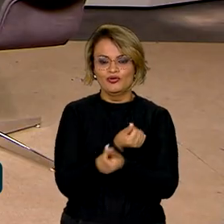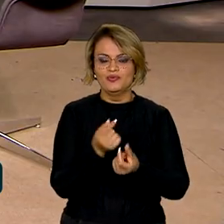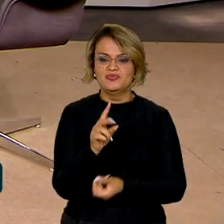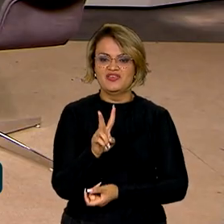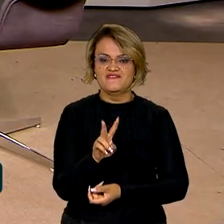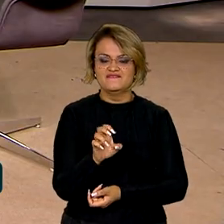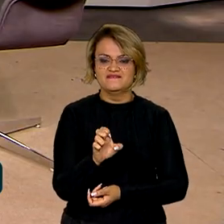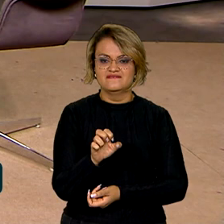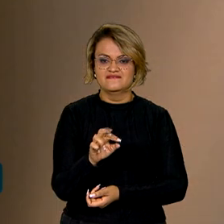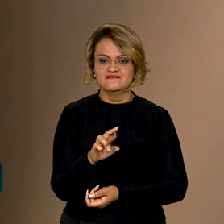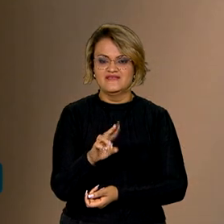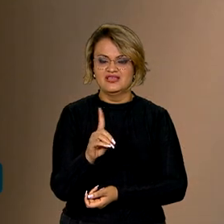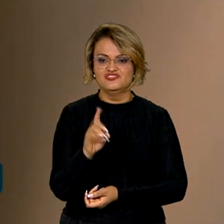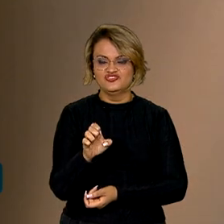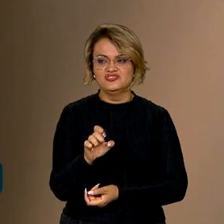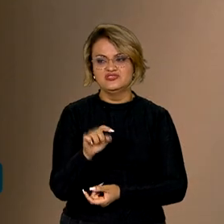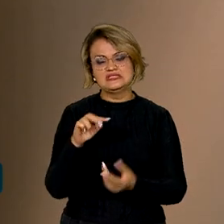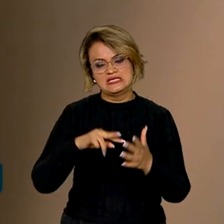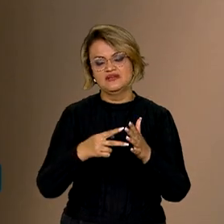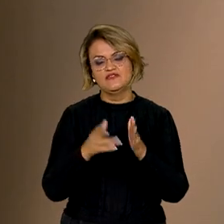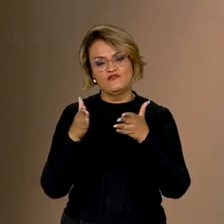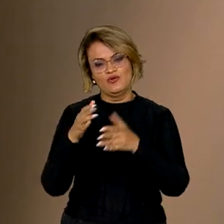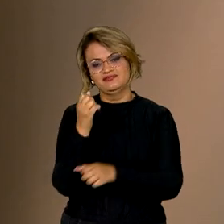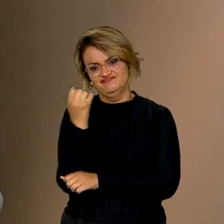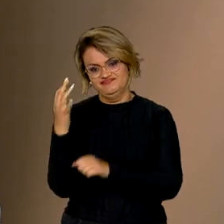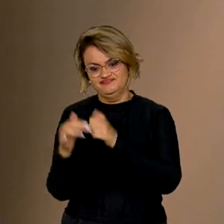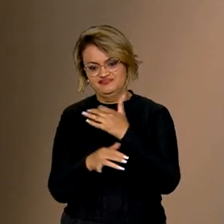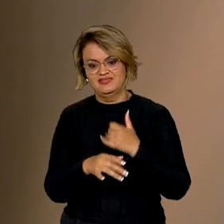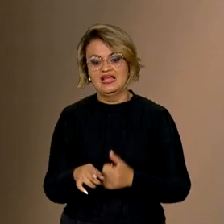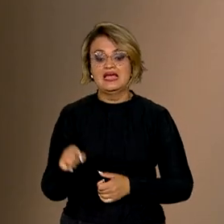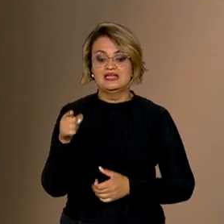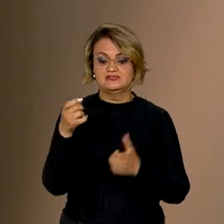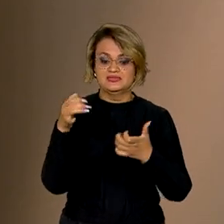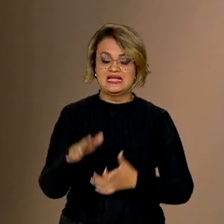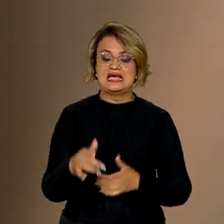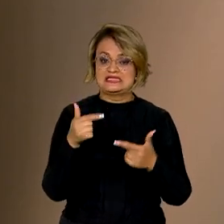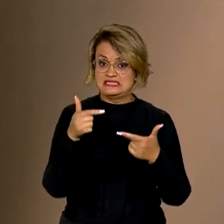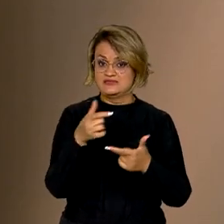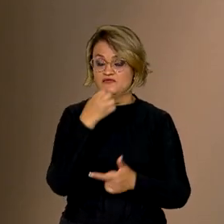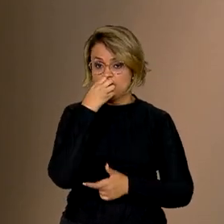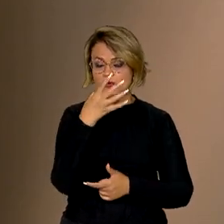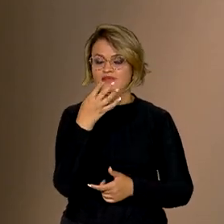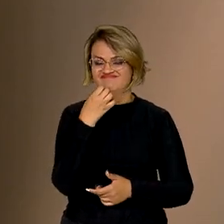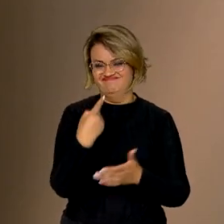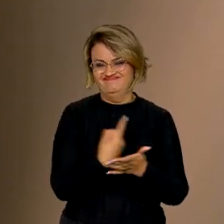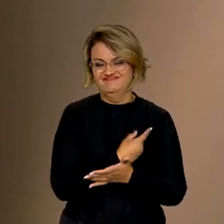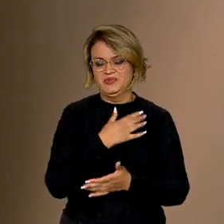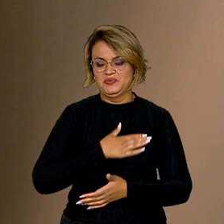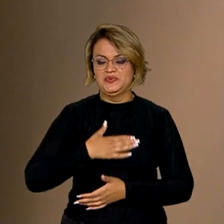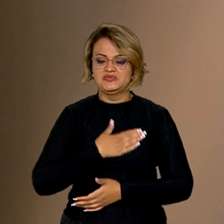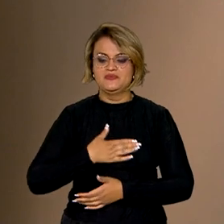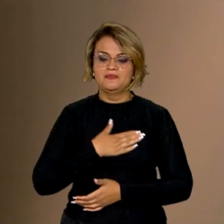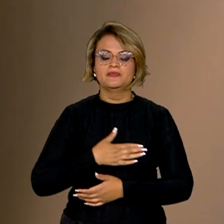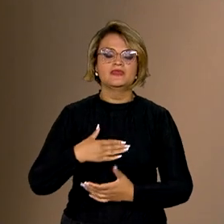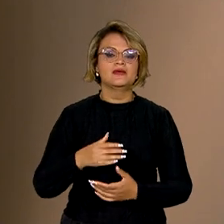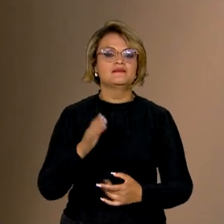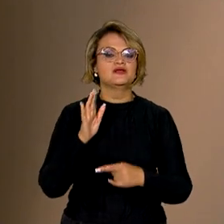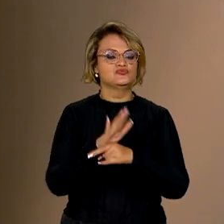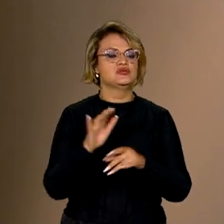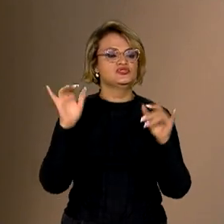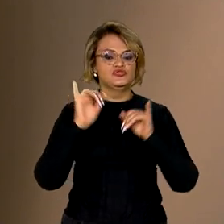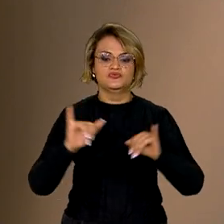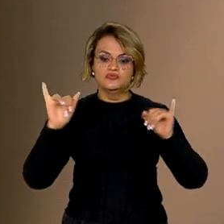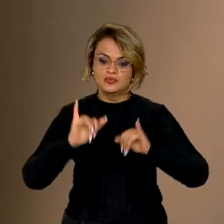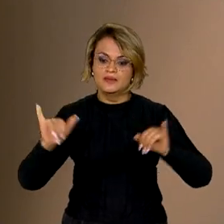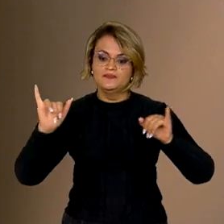de restauro florestal, eu diria que é uma ação nova. Por isso, eu agradeço, inclusive, a pergunta para a gente poder ajudar a divulgar.